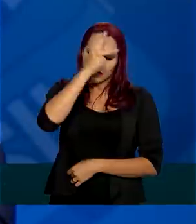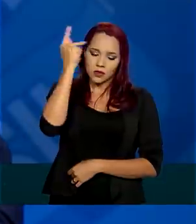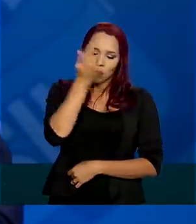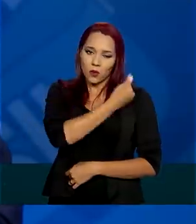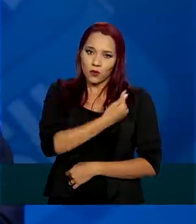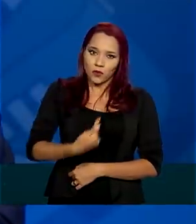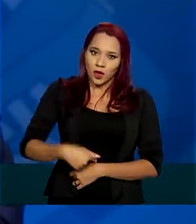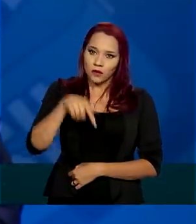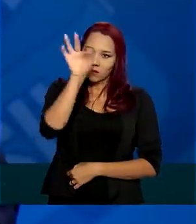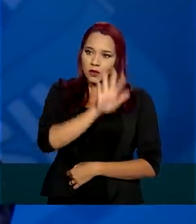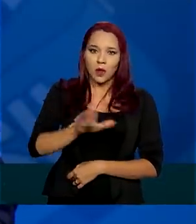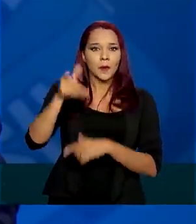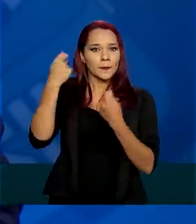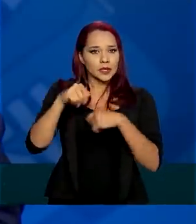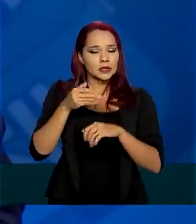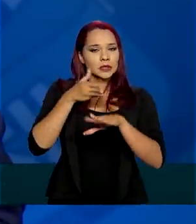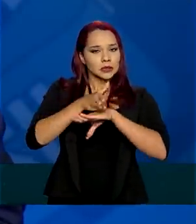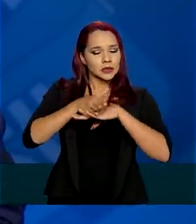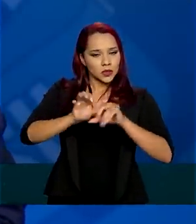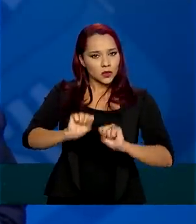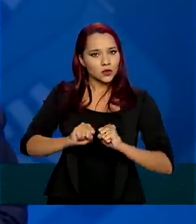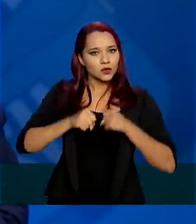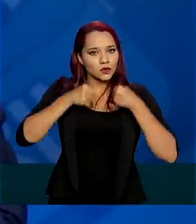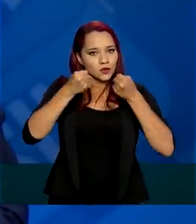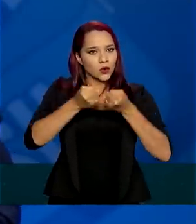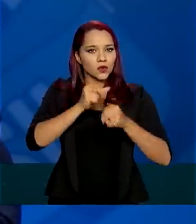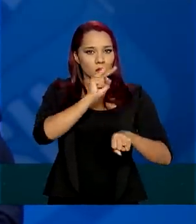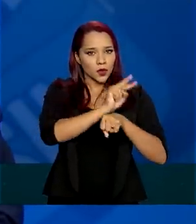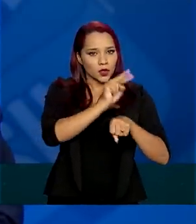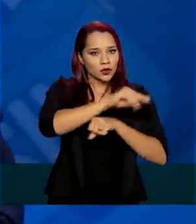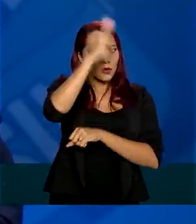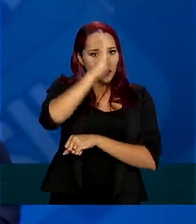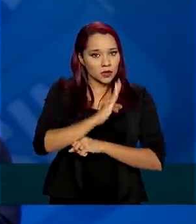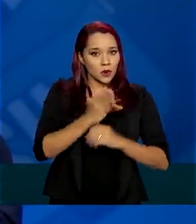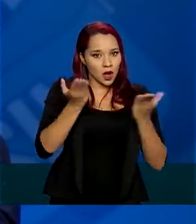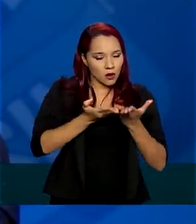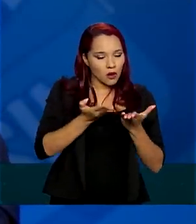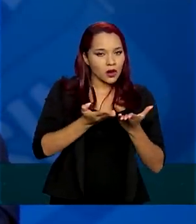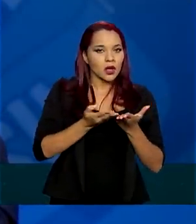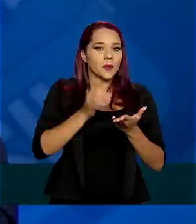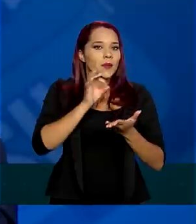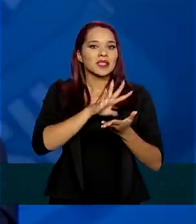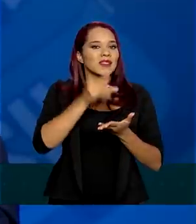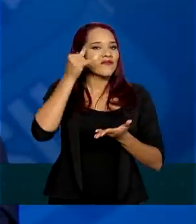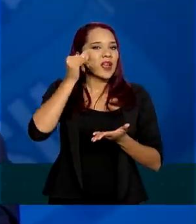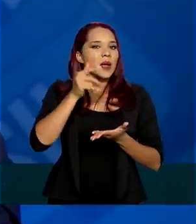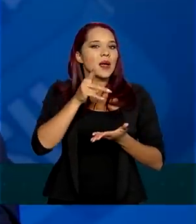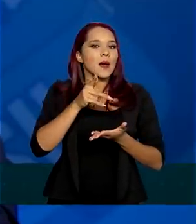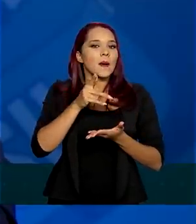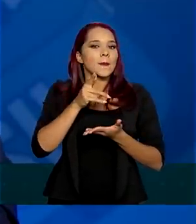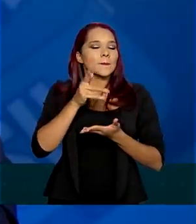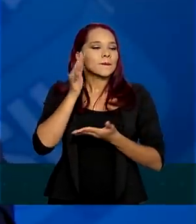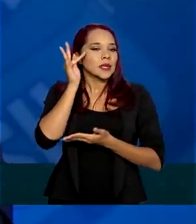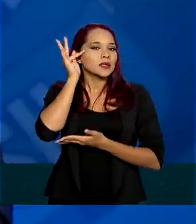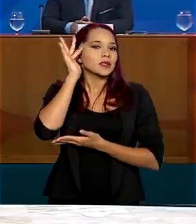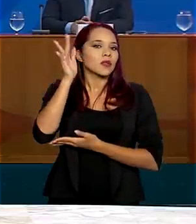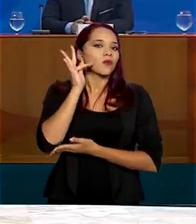tem que também participar desse esforço de proteger o Brasil no presente, mas não matar o nosso futuro.